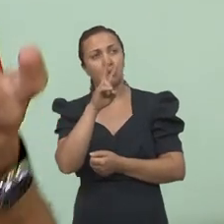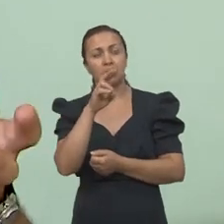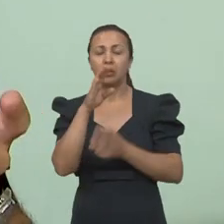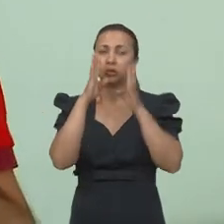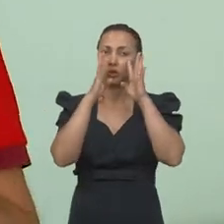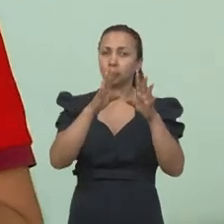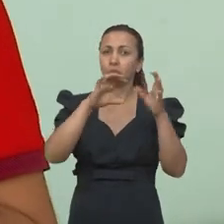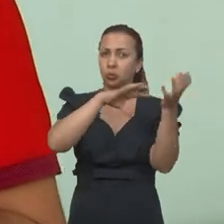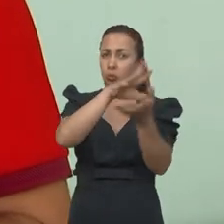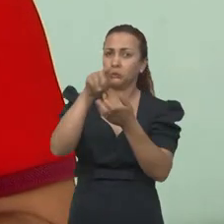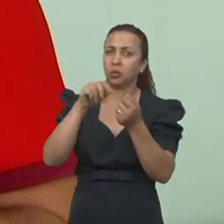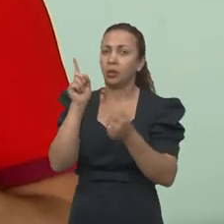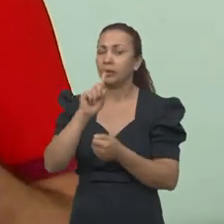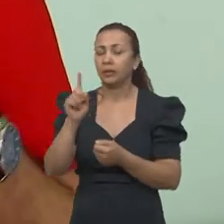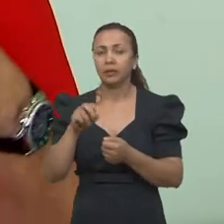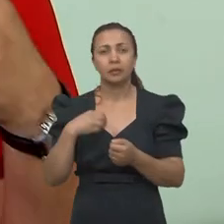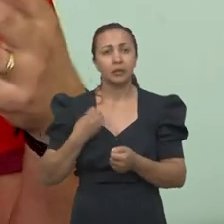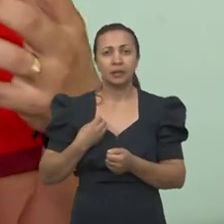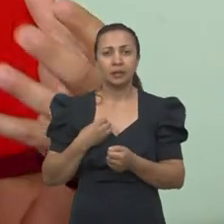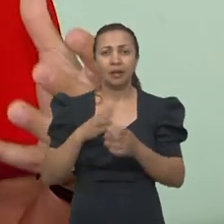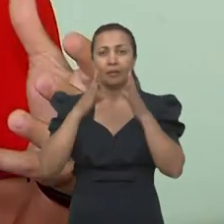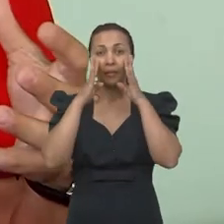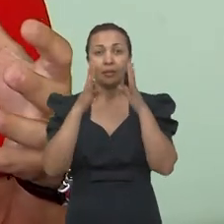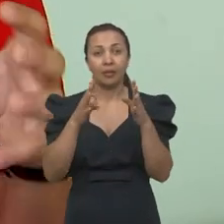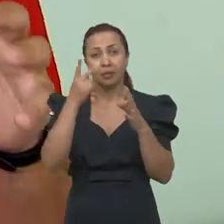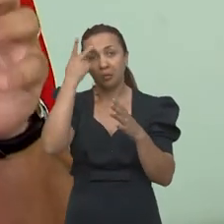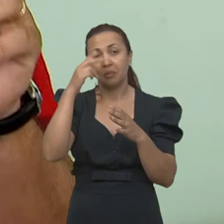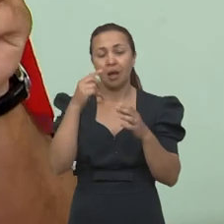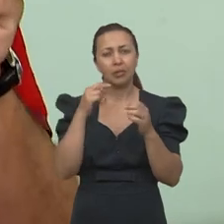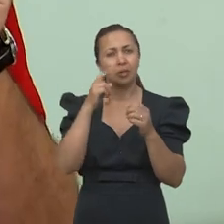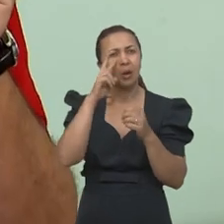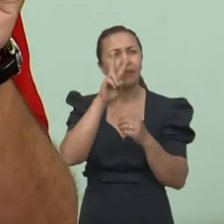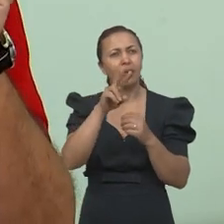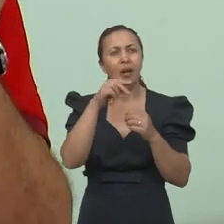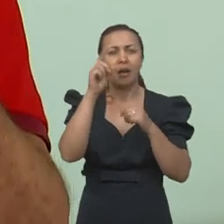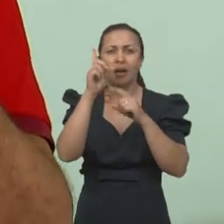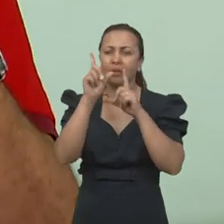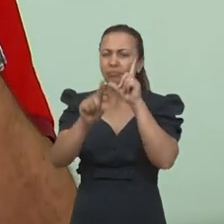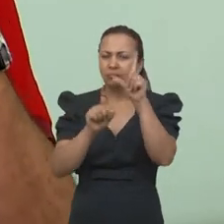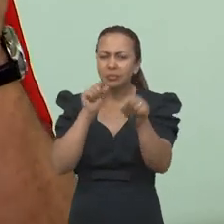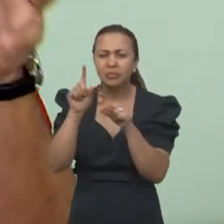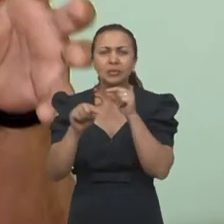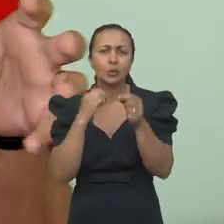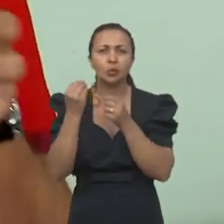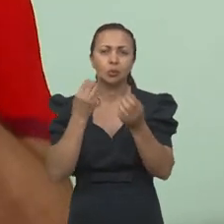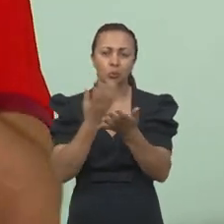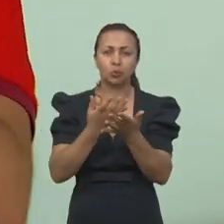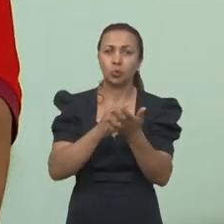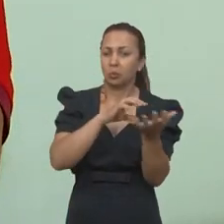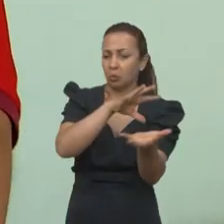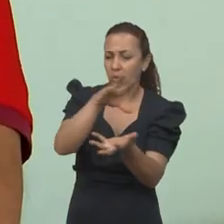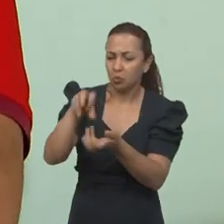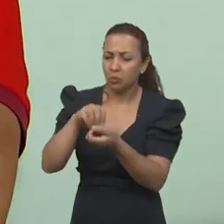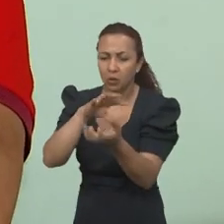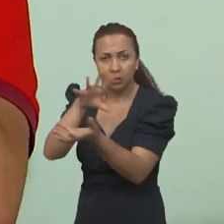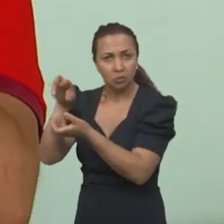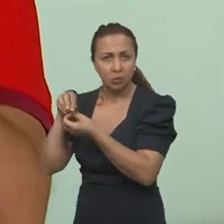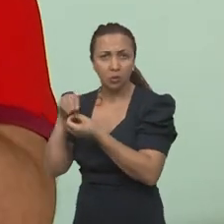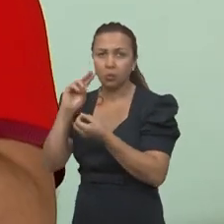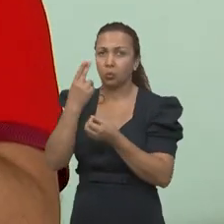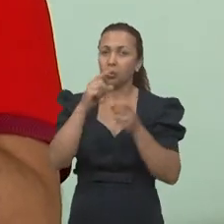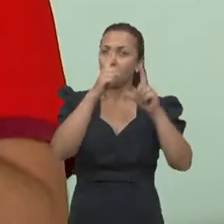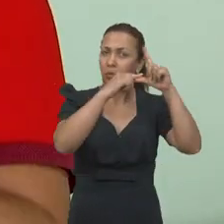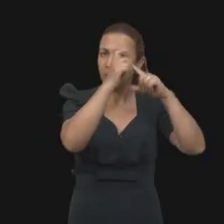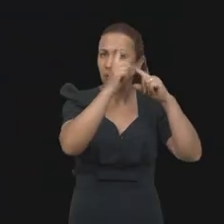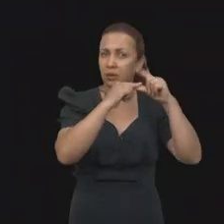sentido de global, o que eu quero dizer, nós não estamos atentos a olhar detalhes como estudamos planetas ou estrelas. Nós não